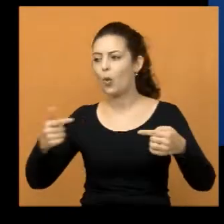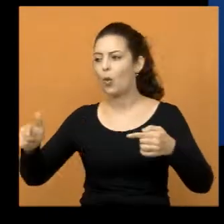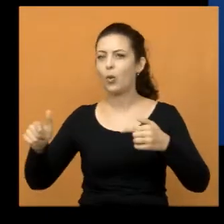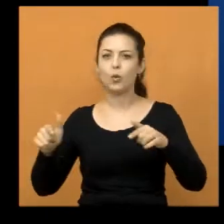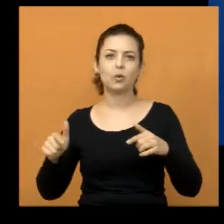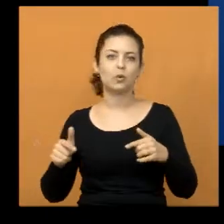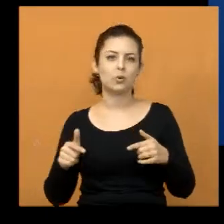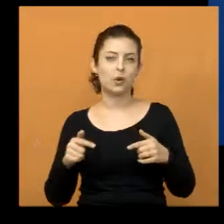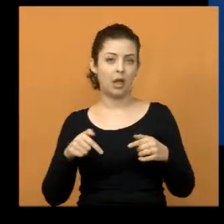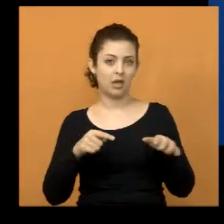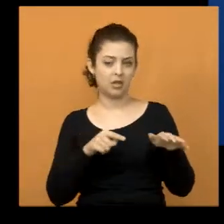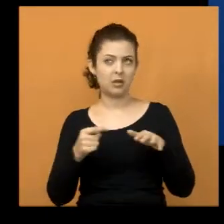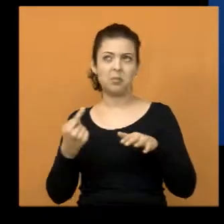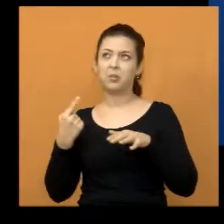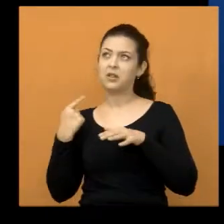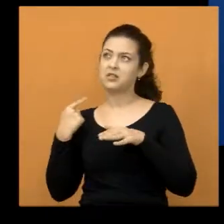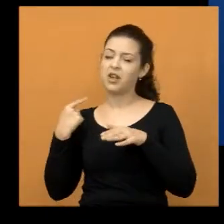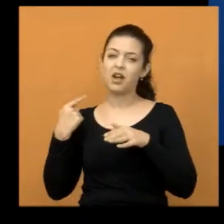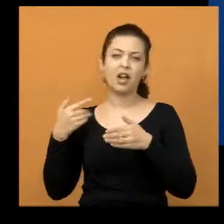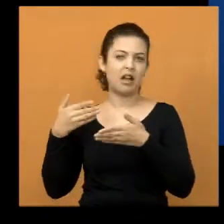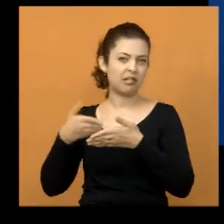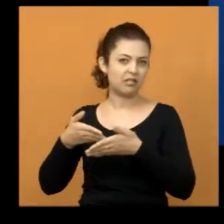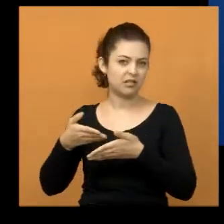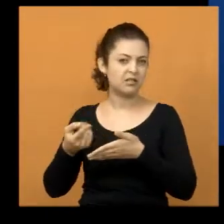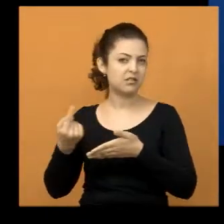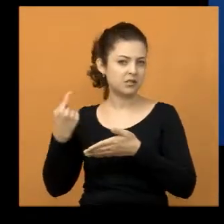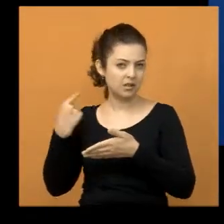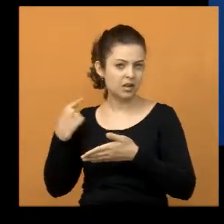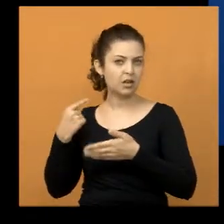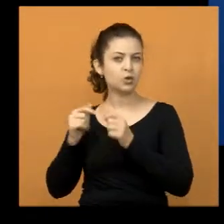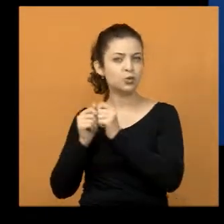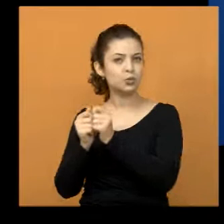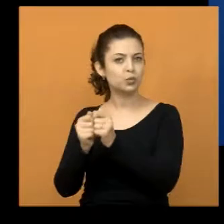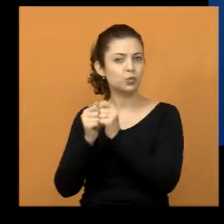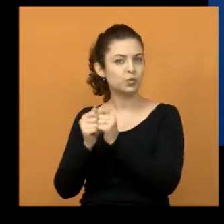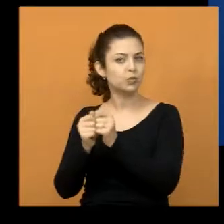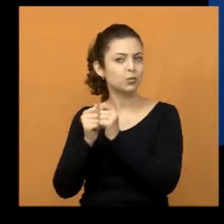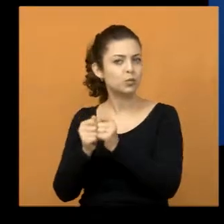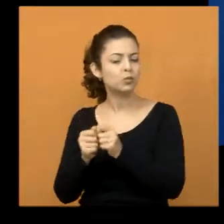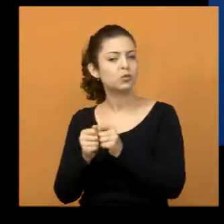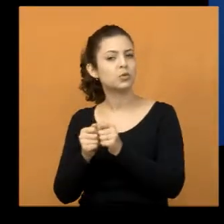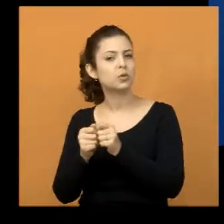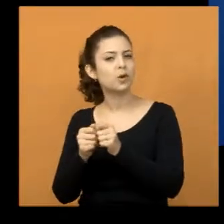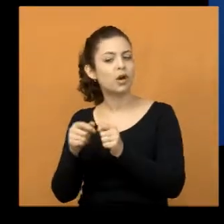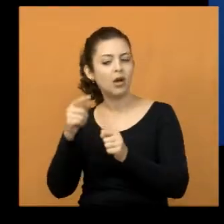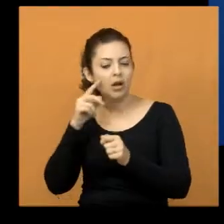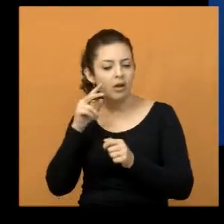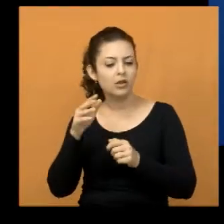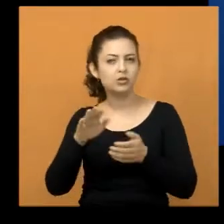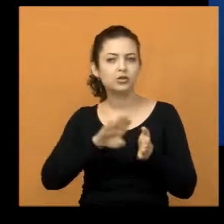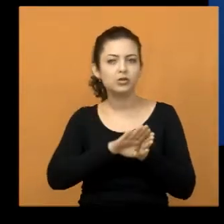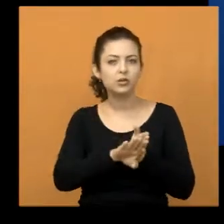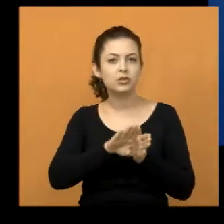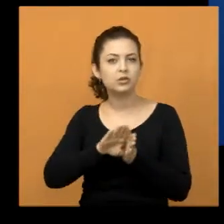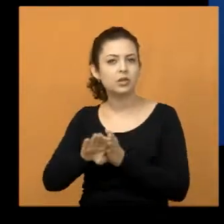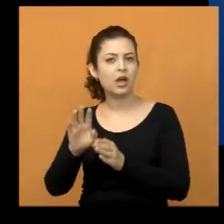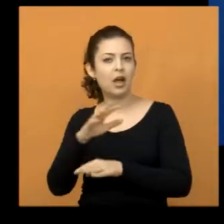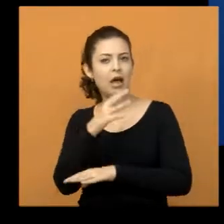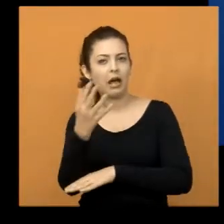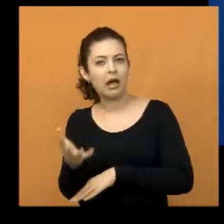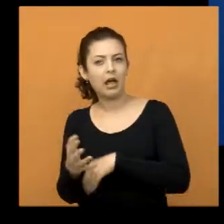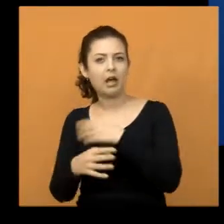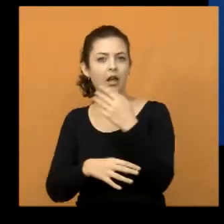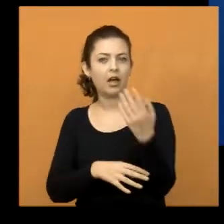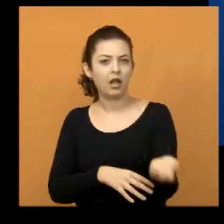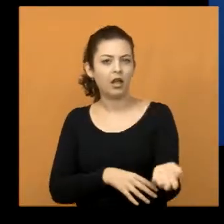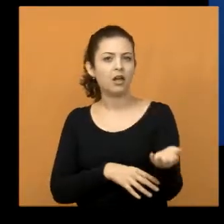Então, está aí, até essa semana passada, que eu estive junto com o pessoal fazendo essa retirada daquelas árvores que caíram,